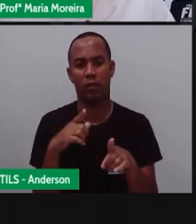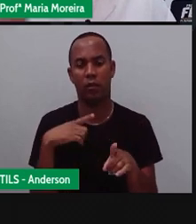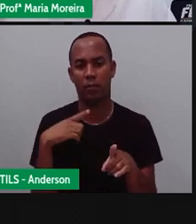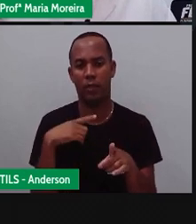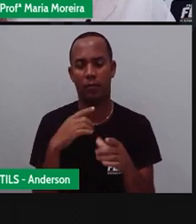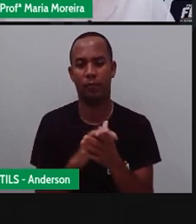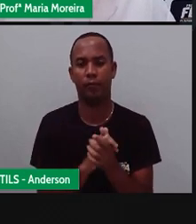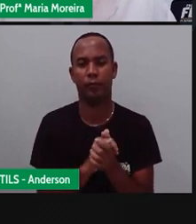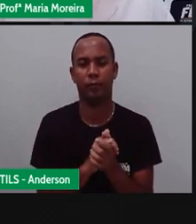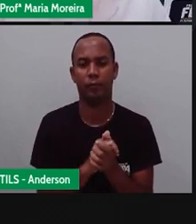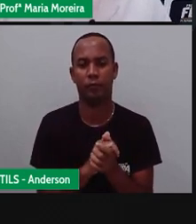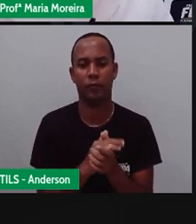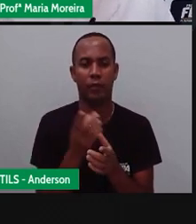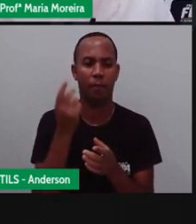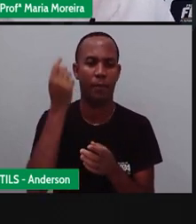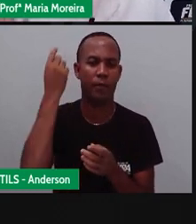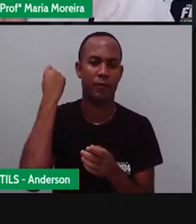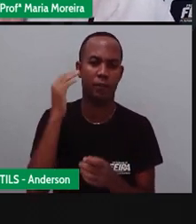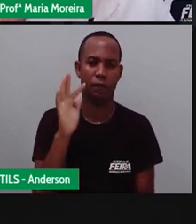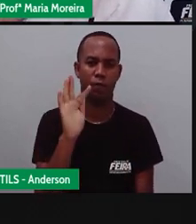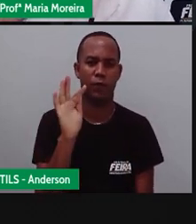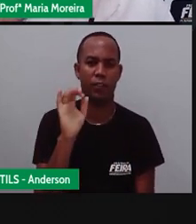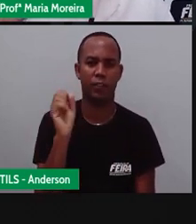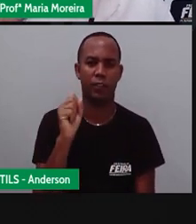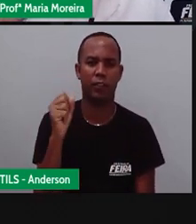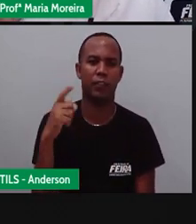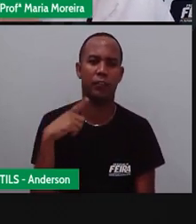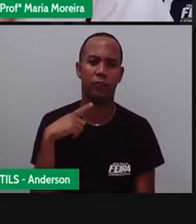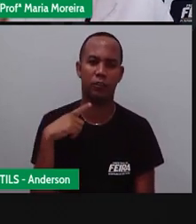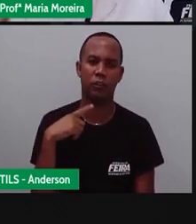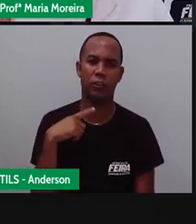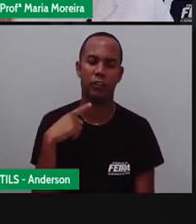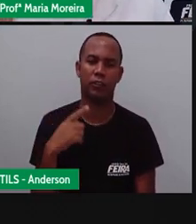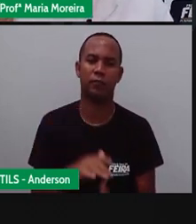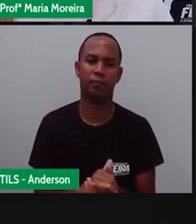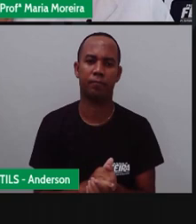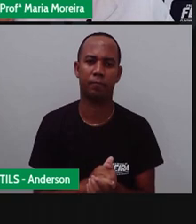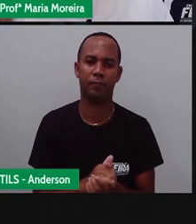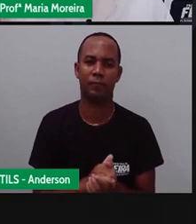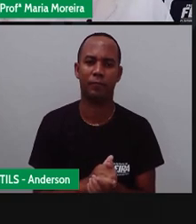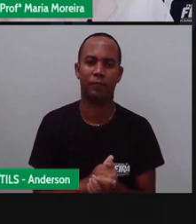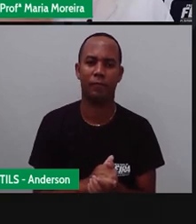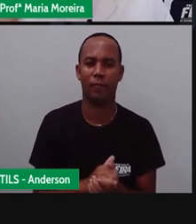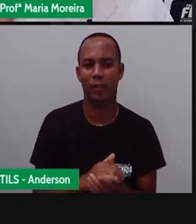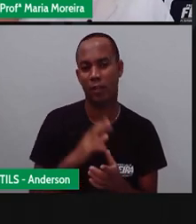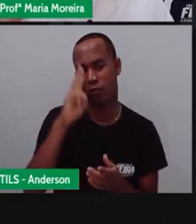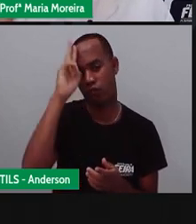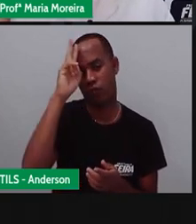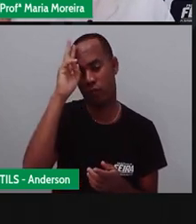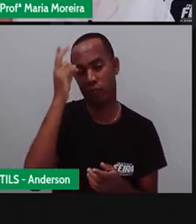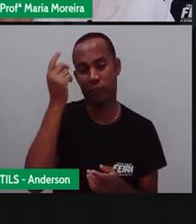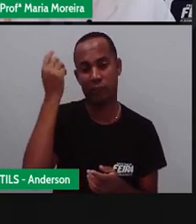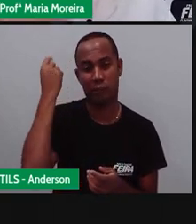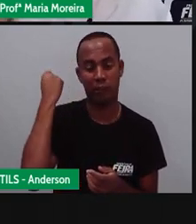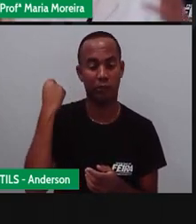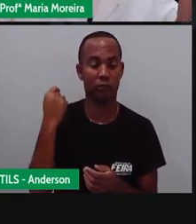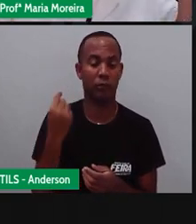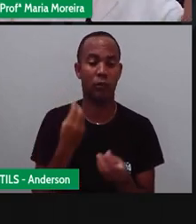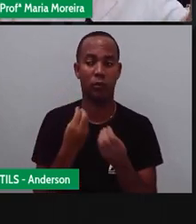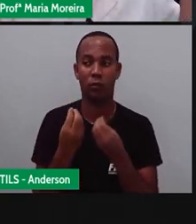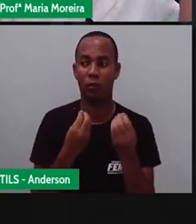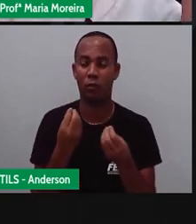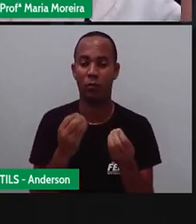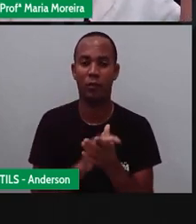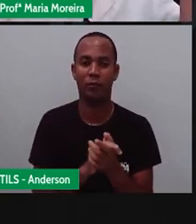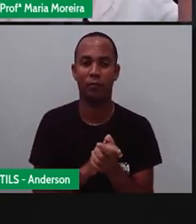linha do trem. E aí a linha do trem, o que eu sei da história, tá gente? Que obviamente que eu não sei tudo. O que eu